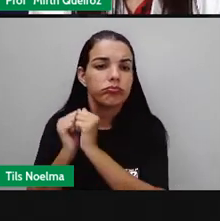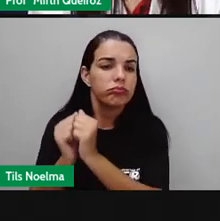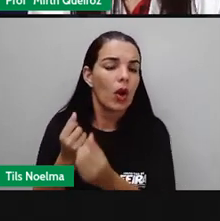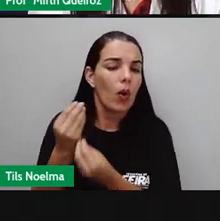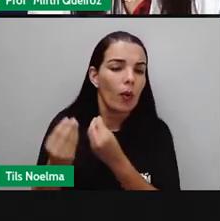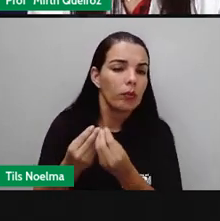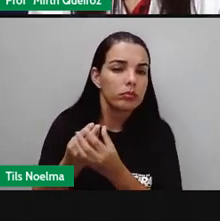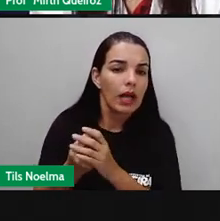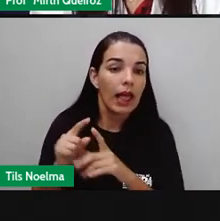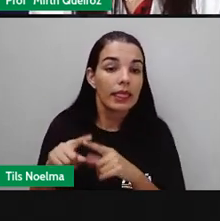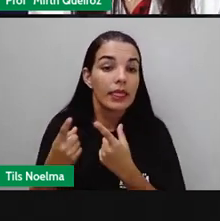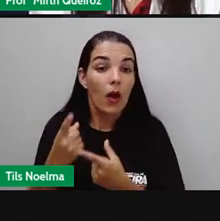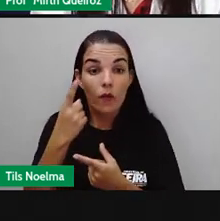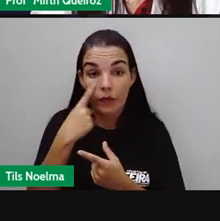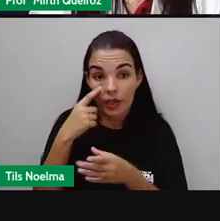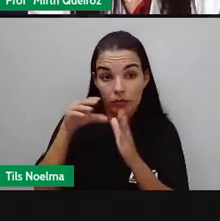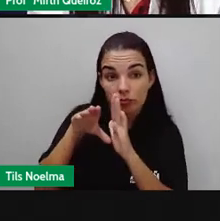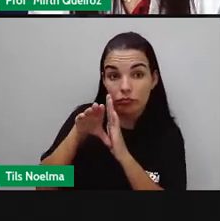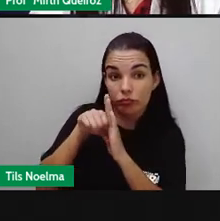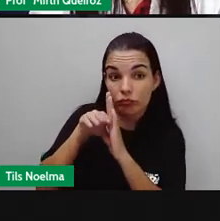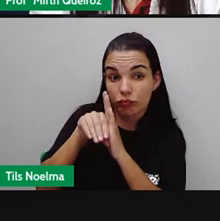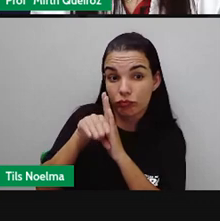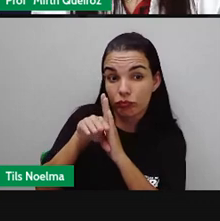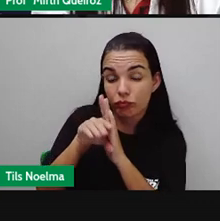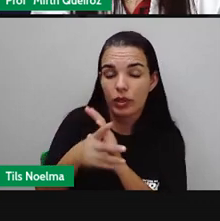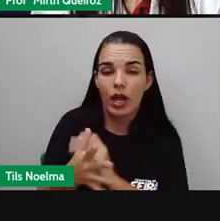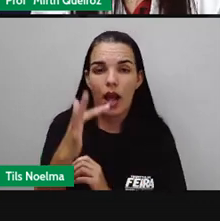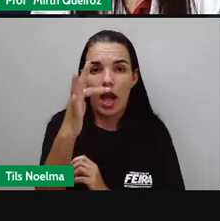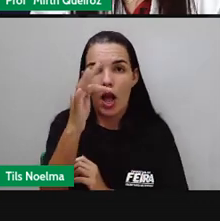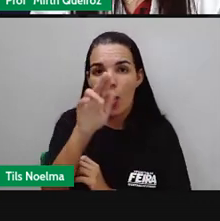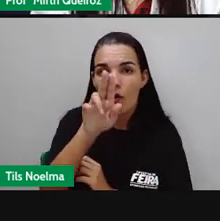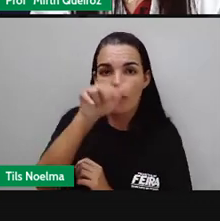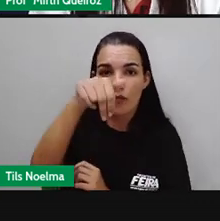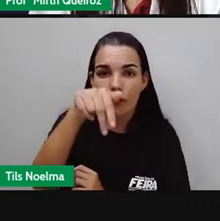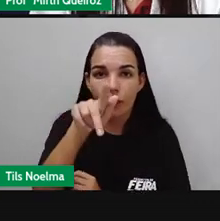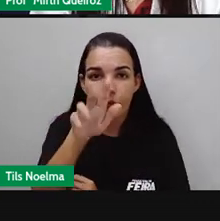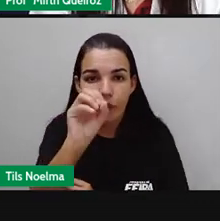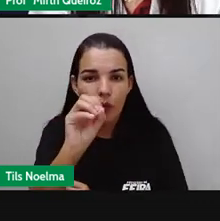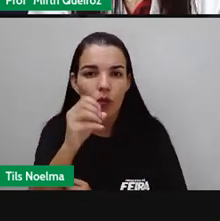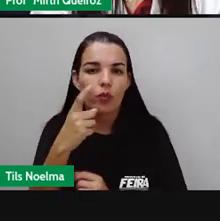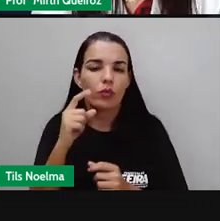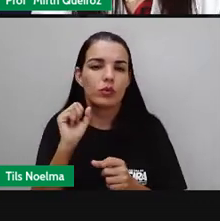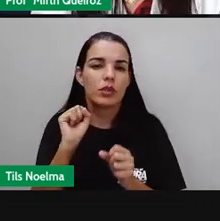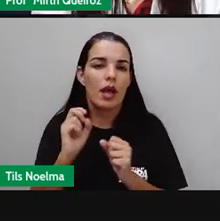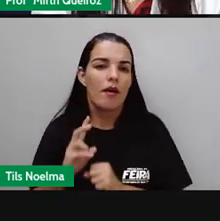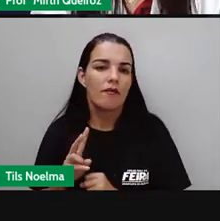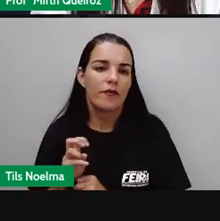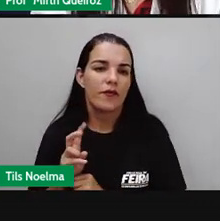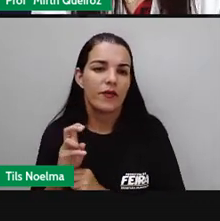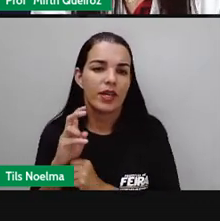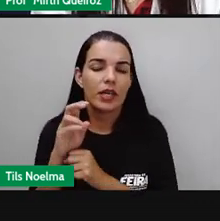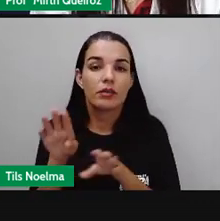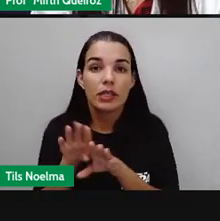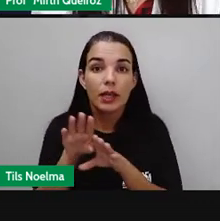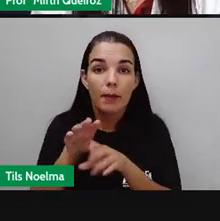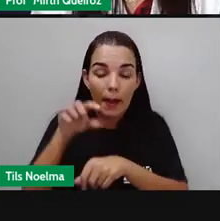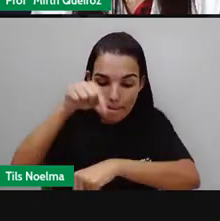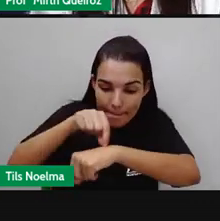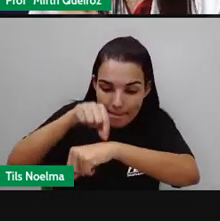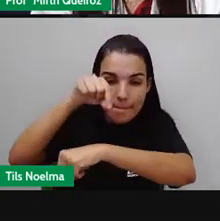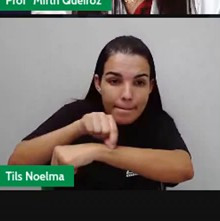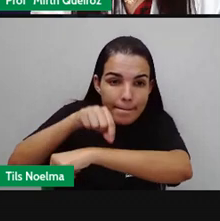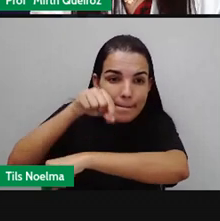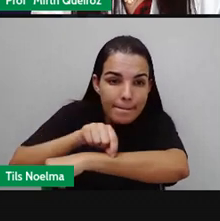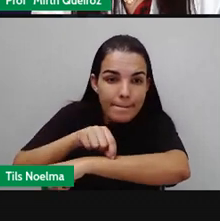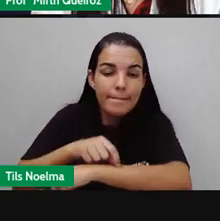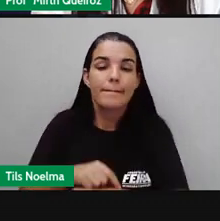Entram aqui, então, as bactérias, os fungos, os vírus e os parasitas. Apesar dos vírus não serem considerados seres vivos, por quê?